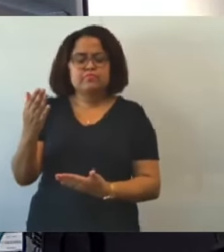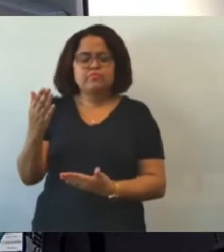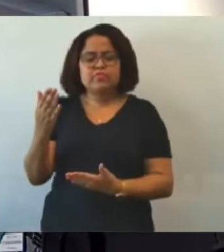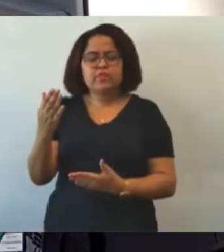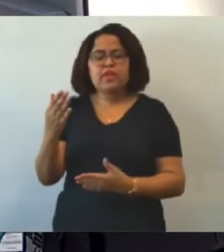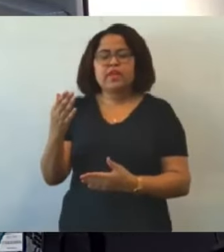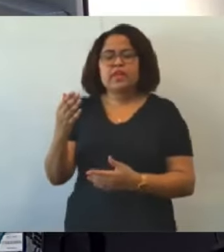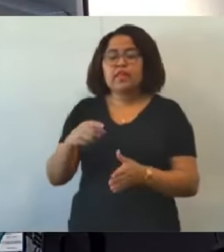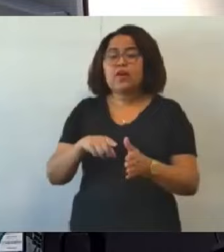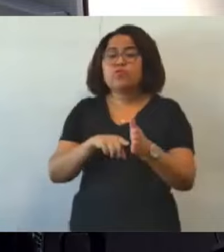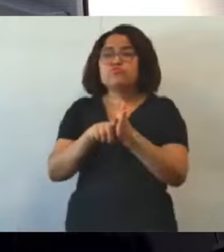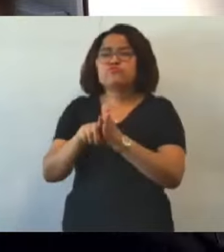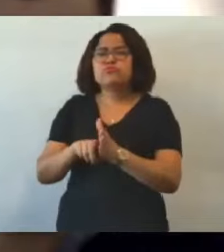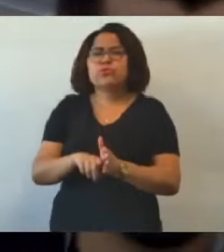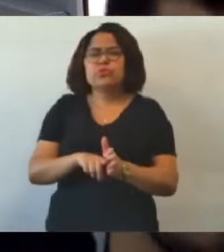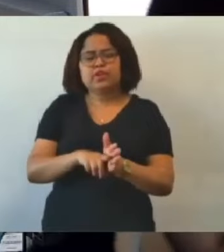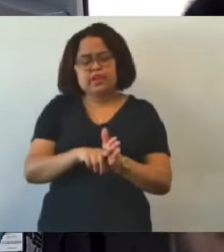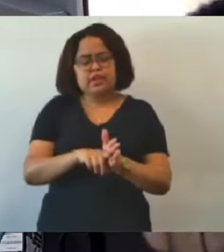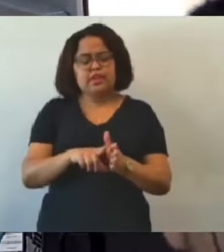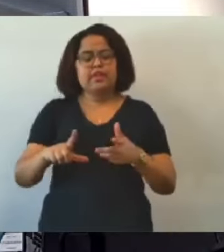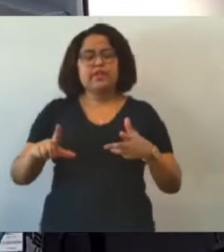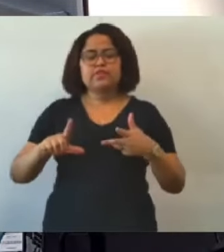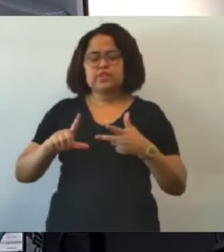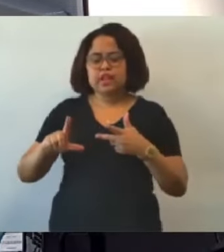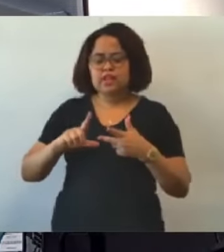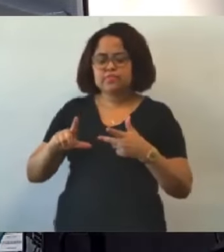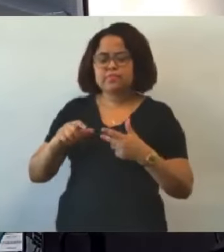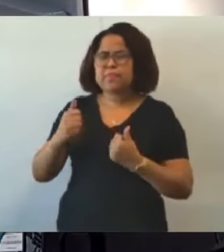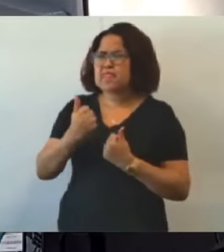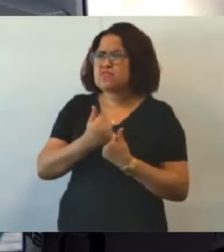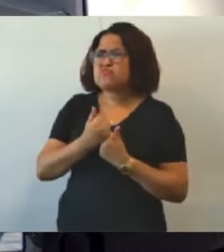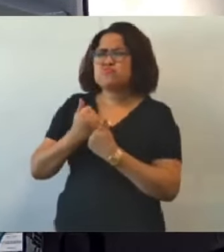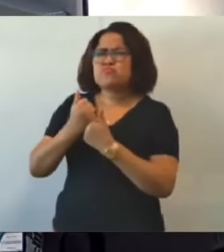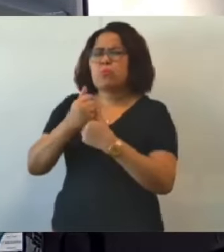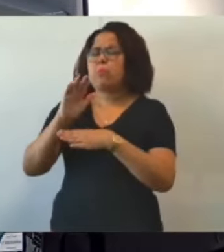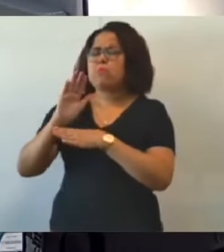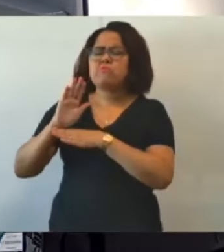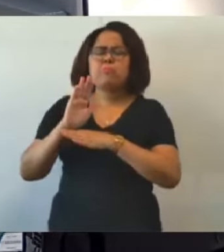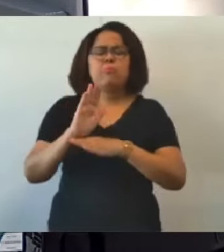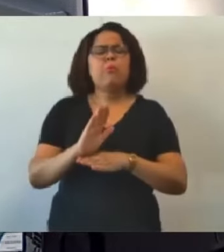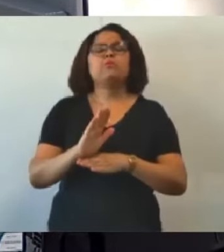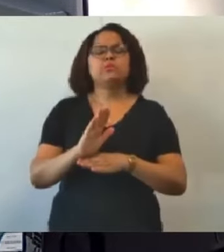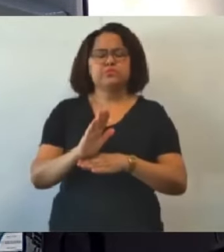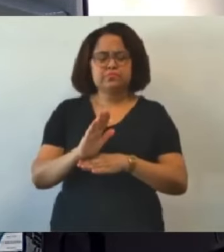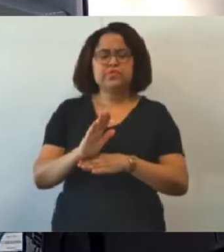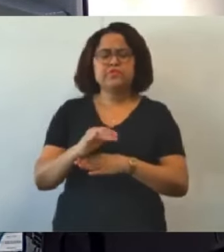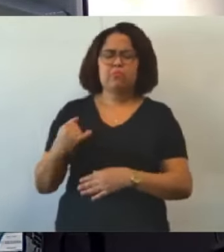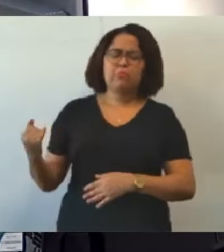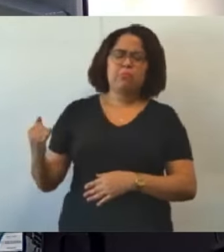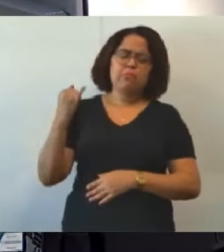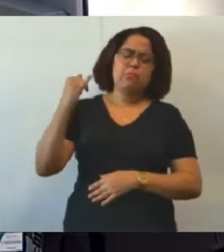legislativa, que nos ajudou muito, foi muito importante para nós.